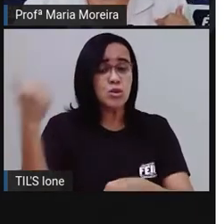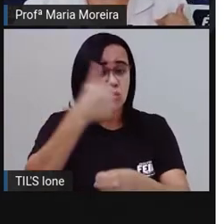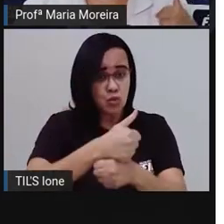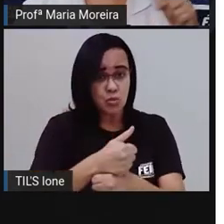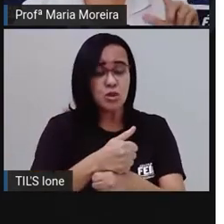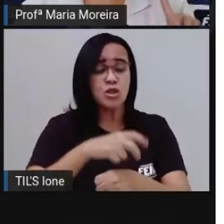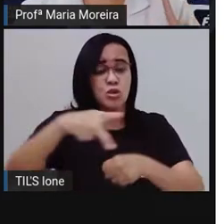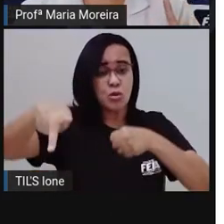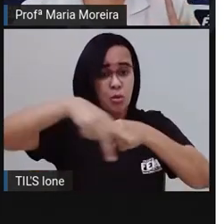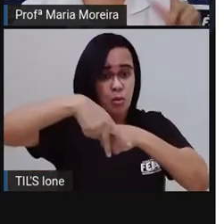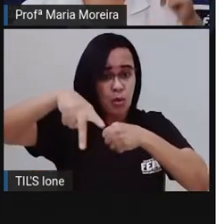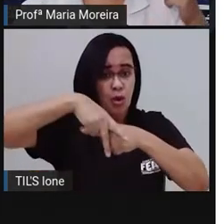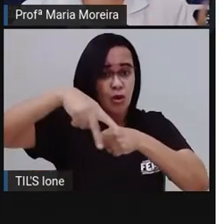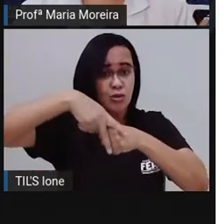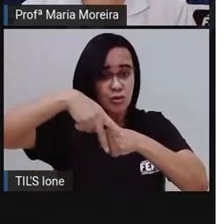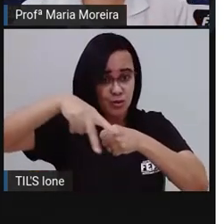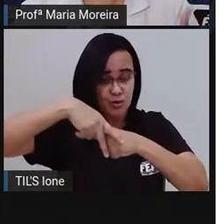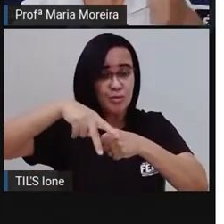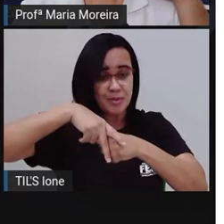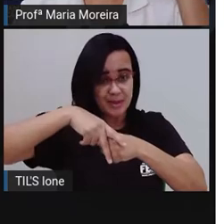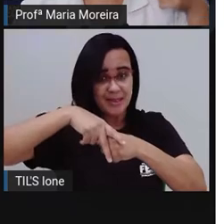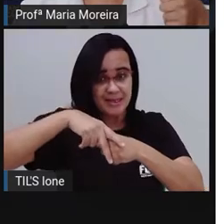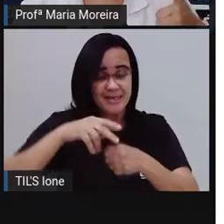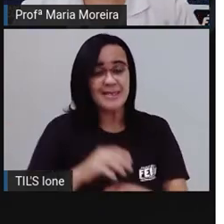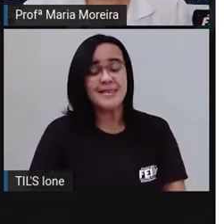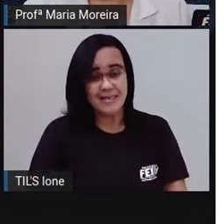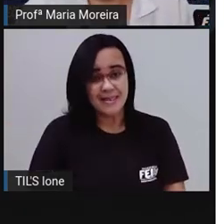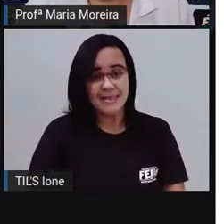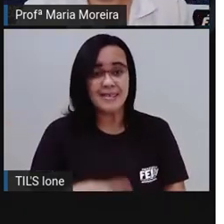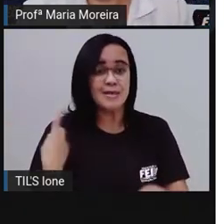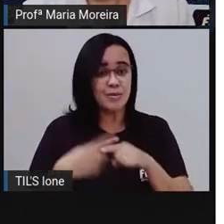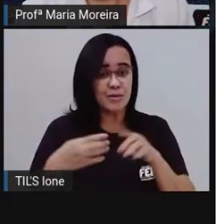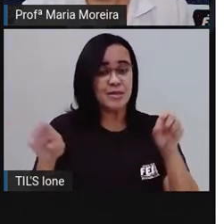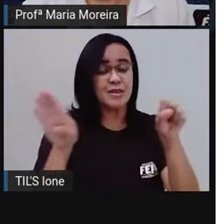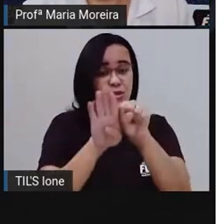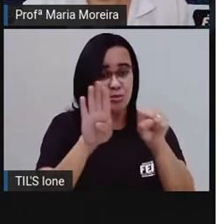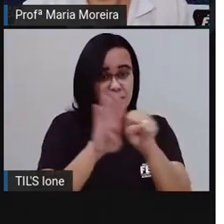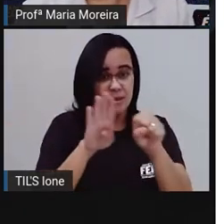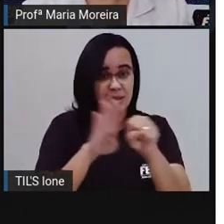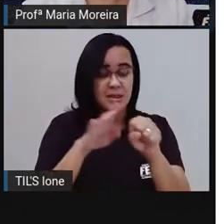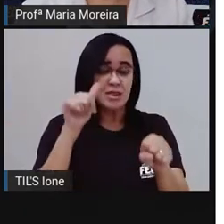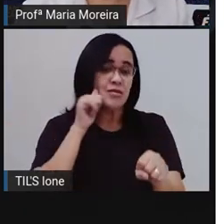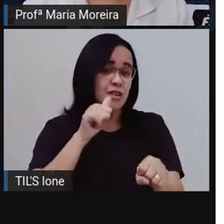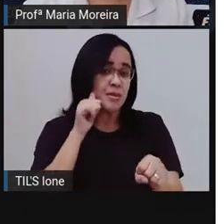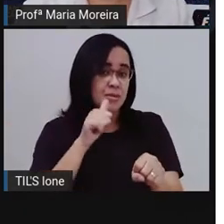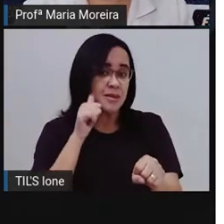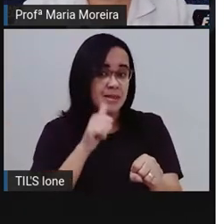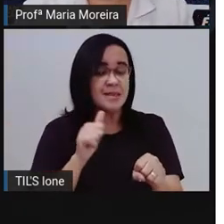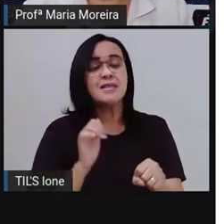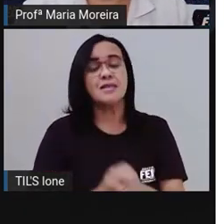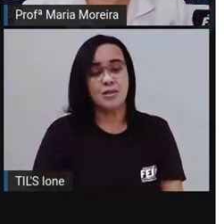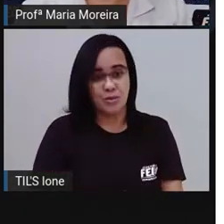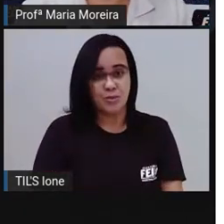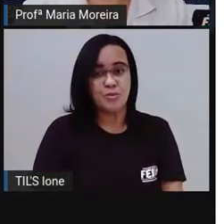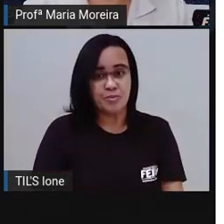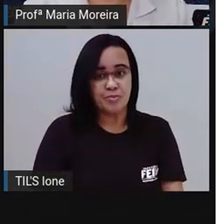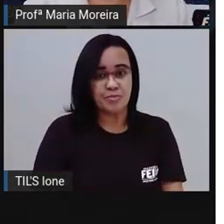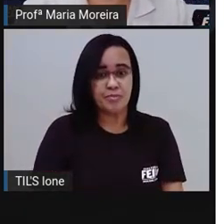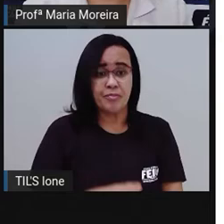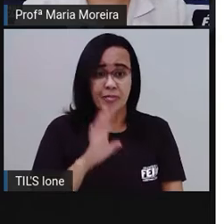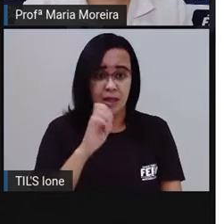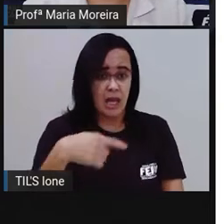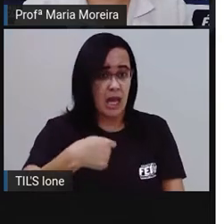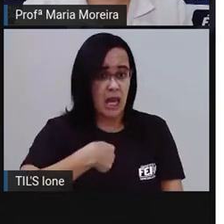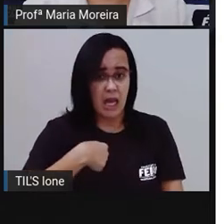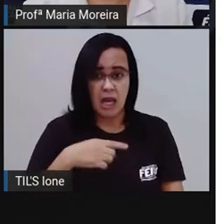Não. Vanessa já sei que é o quê? É um substantivo feminino singular. Ele é o quê? Masculino. Então, também não é.